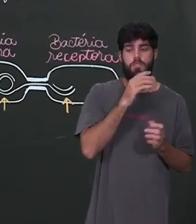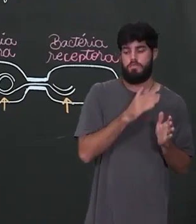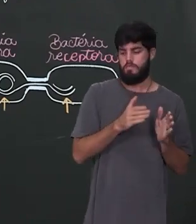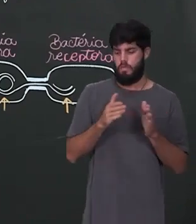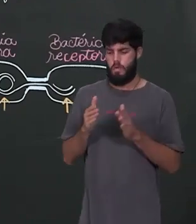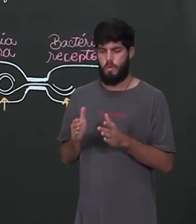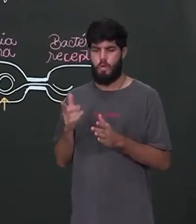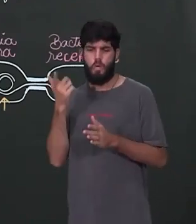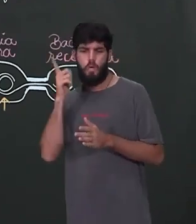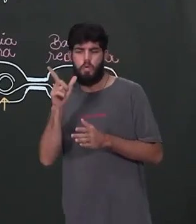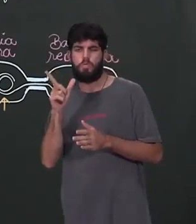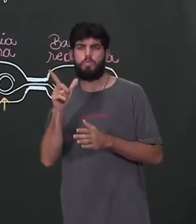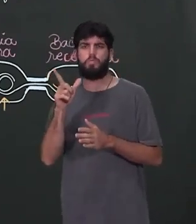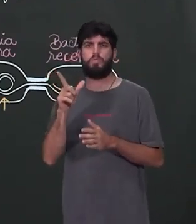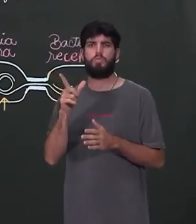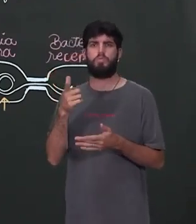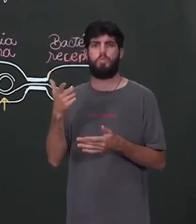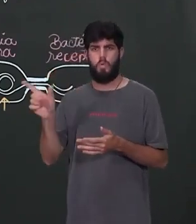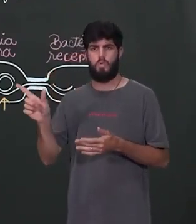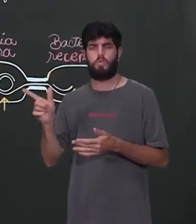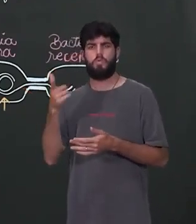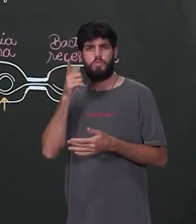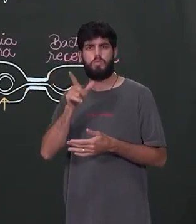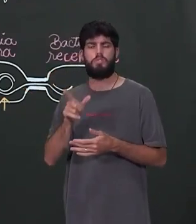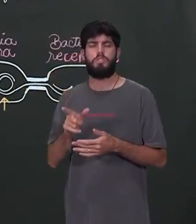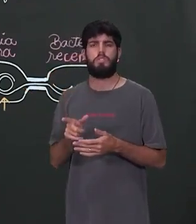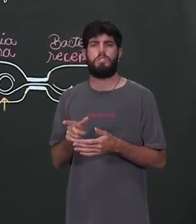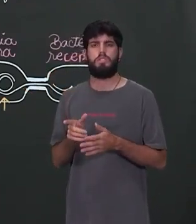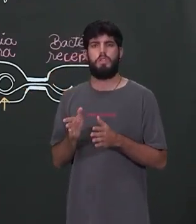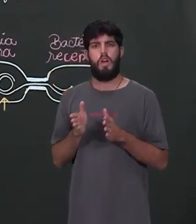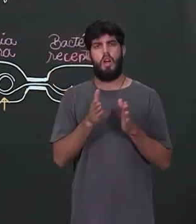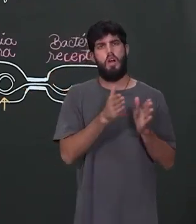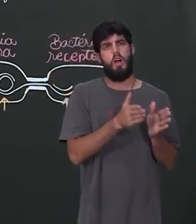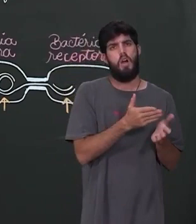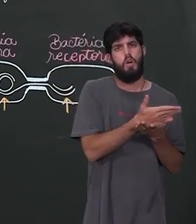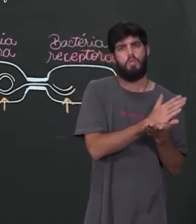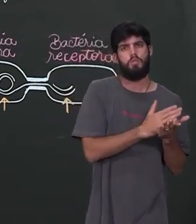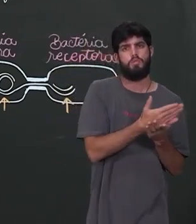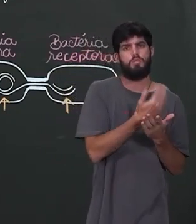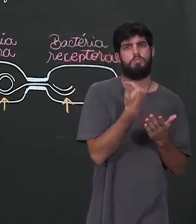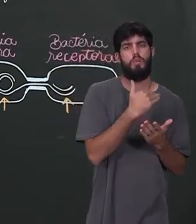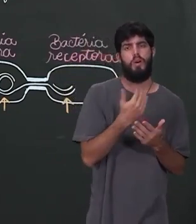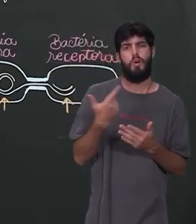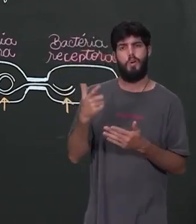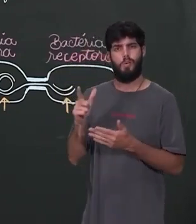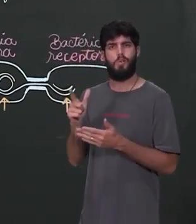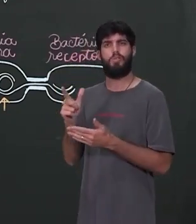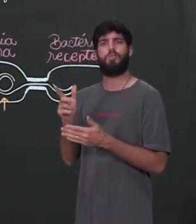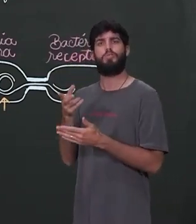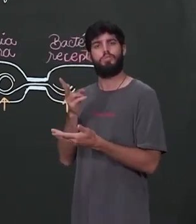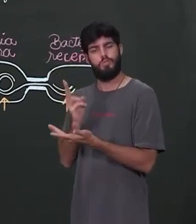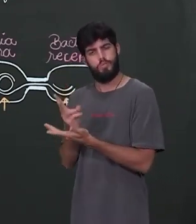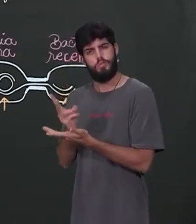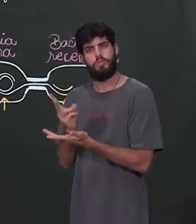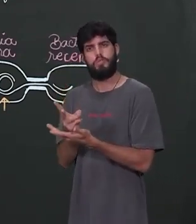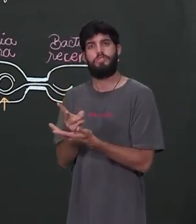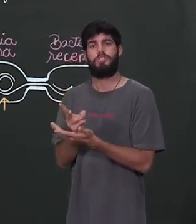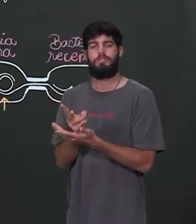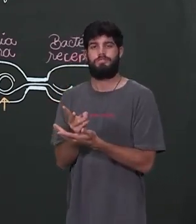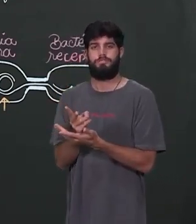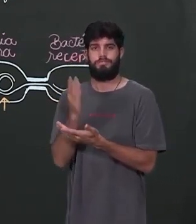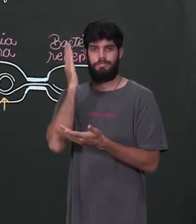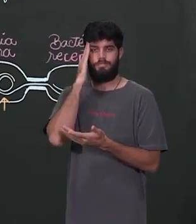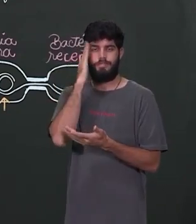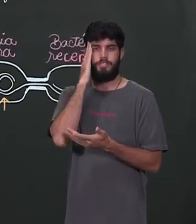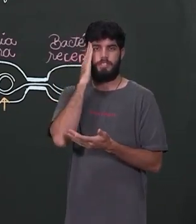os outros que têm tolerância ao frio, repare, uns serão eliminados, outros serão preservados. A espécie se